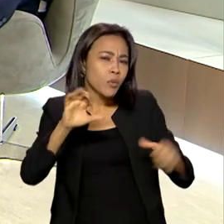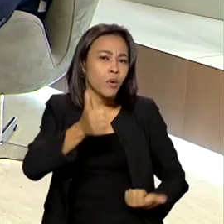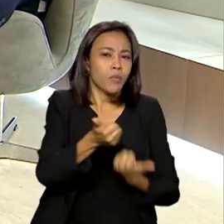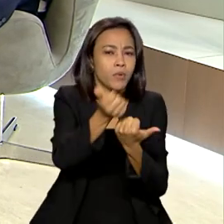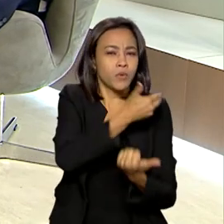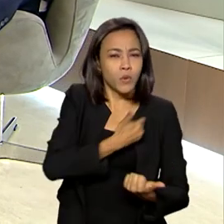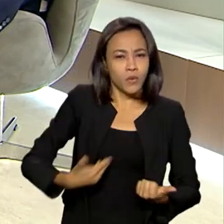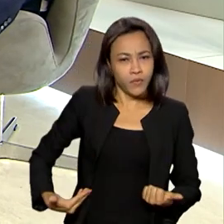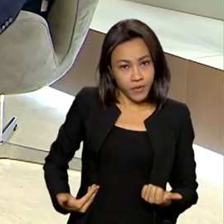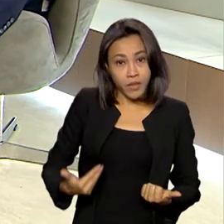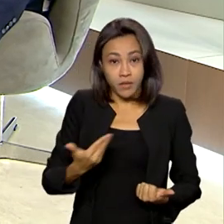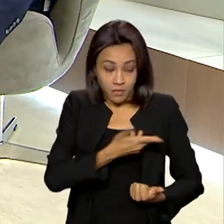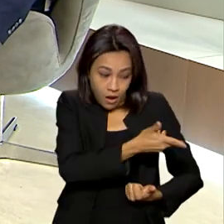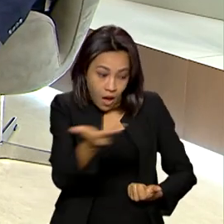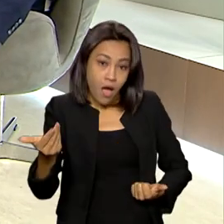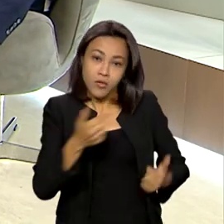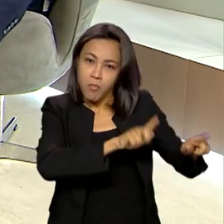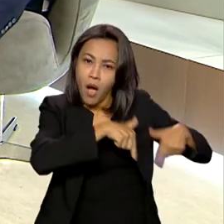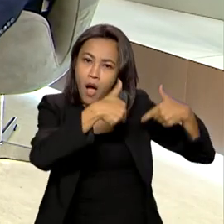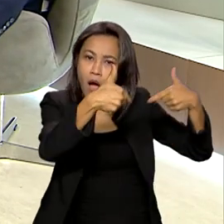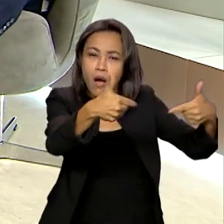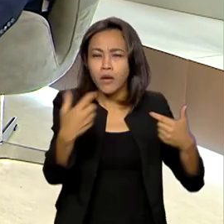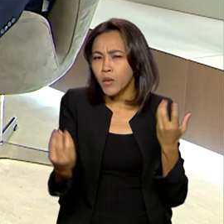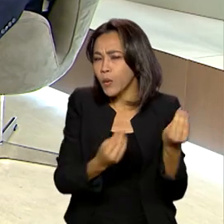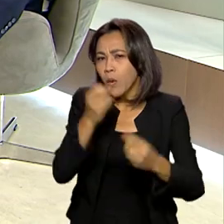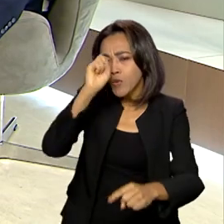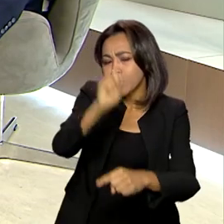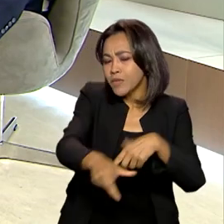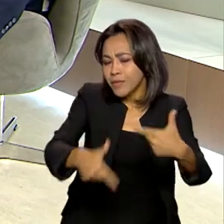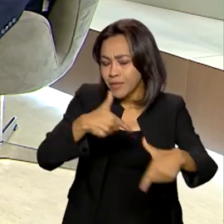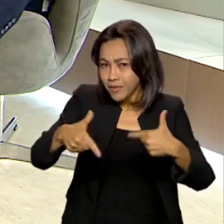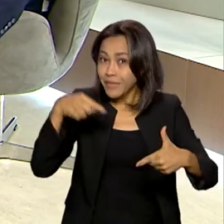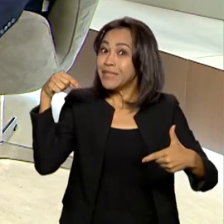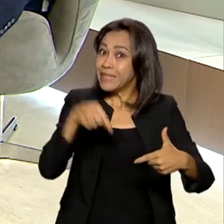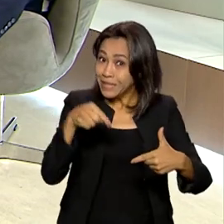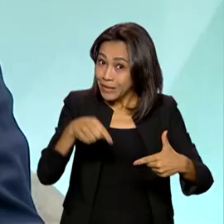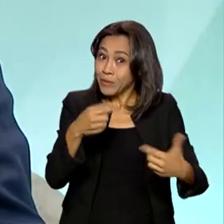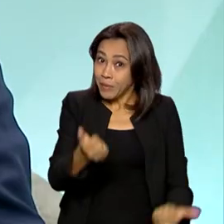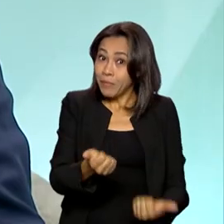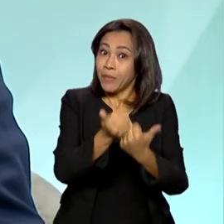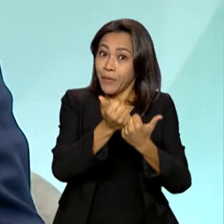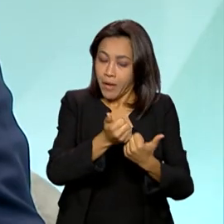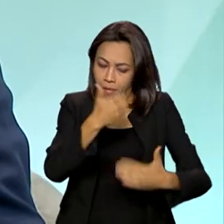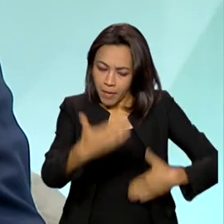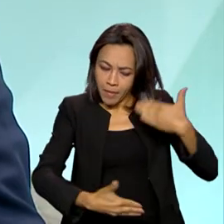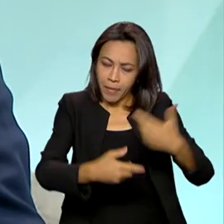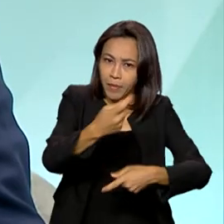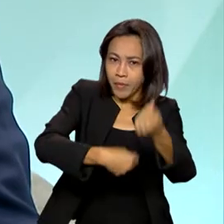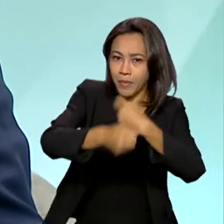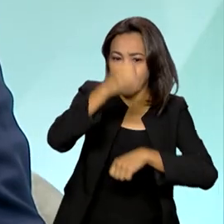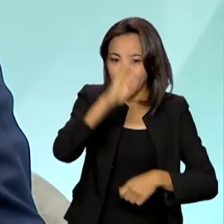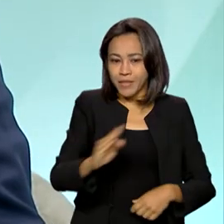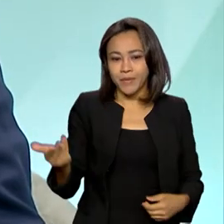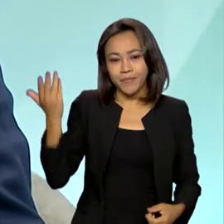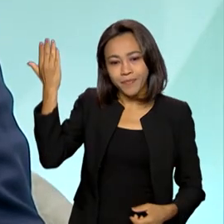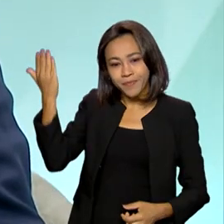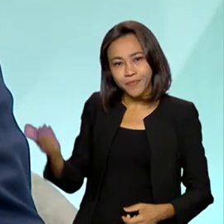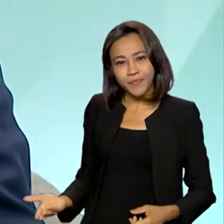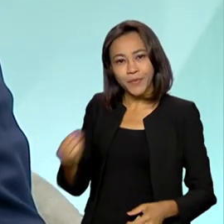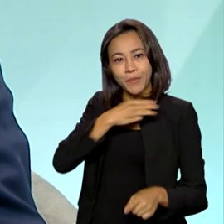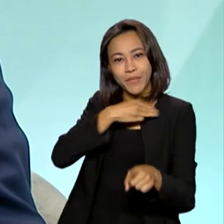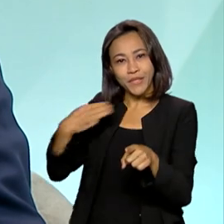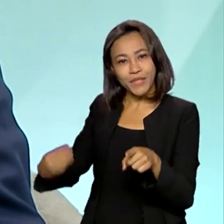público a trabalhadores e como os empregos interferem na economia do país, nós recebemos o ministro do Trabalho e